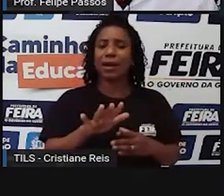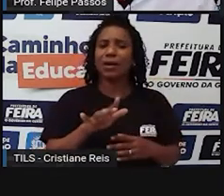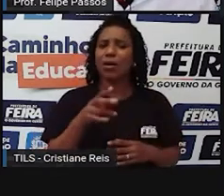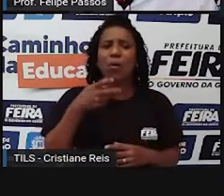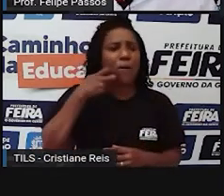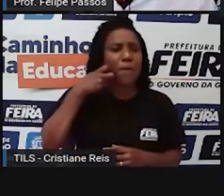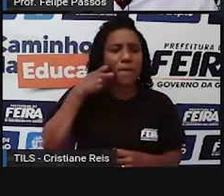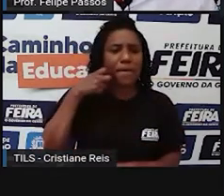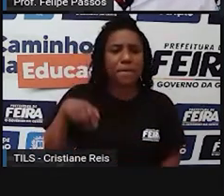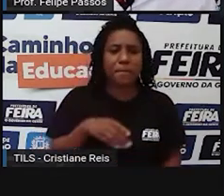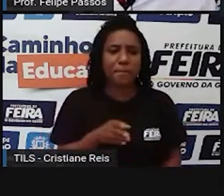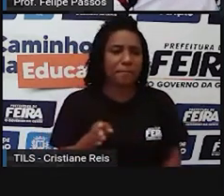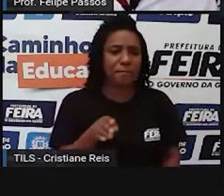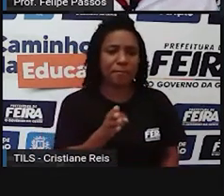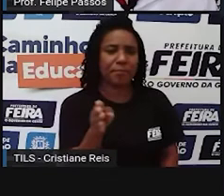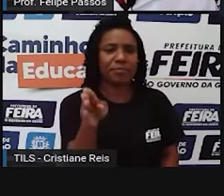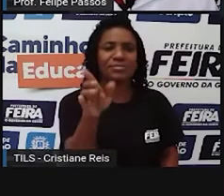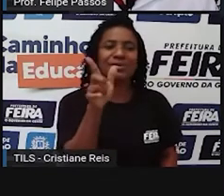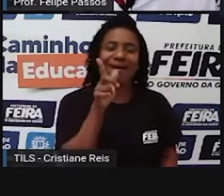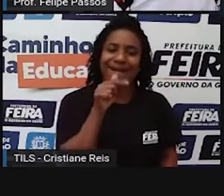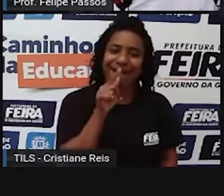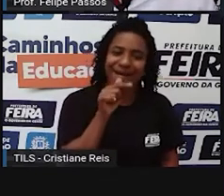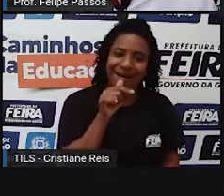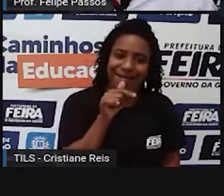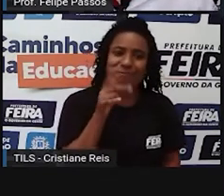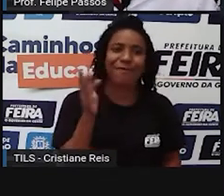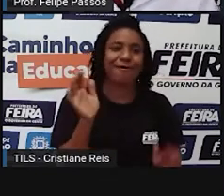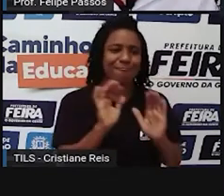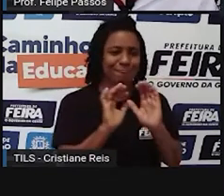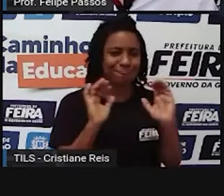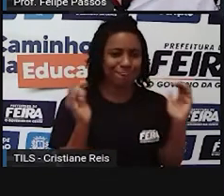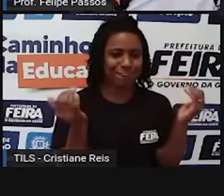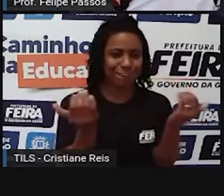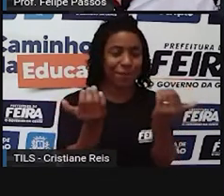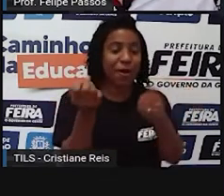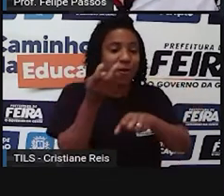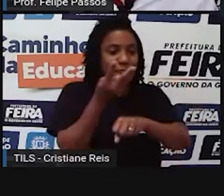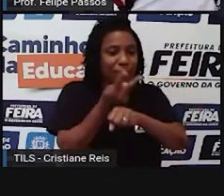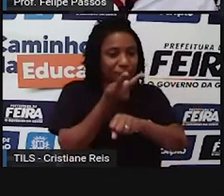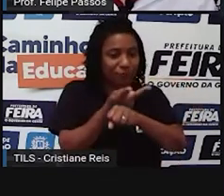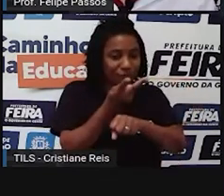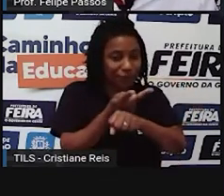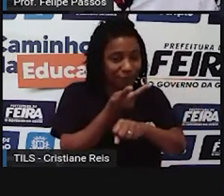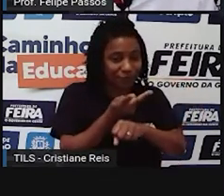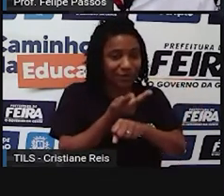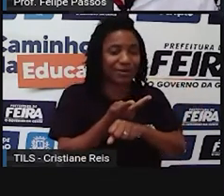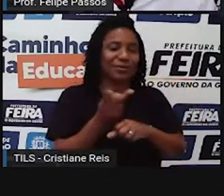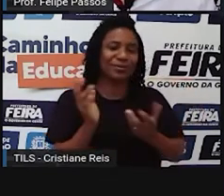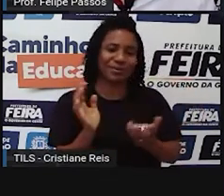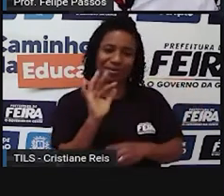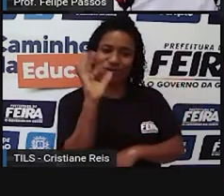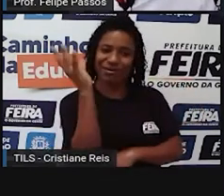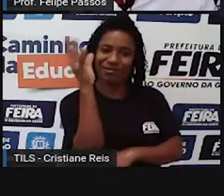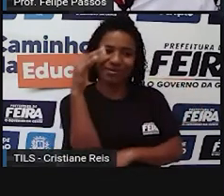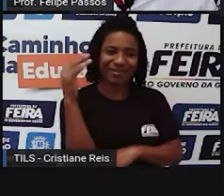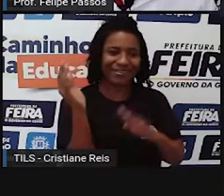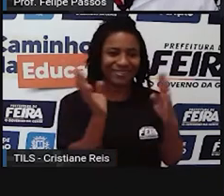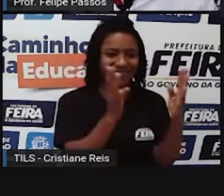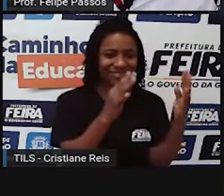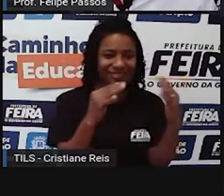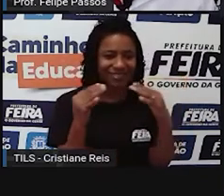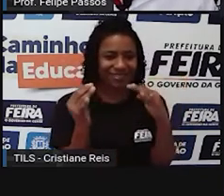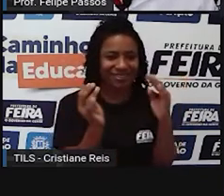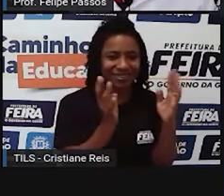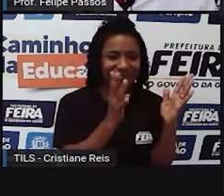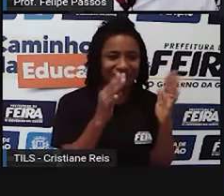de quê? Água, o vidro, plantinhas que podem ser artificiais ou naturais ali nesse aquário. Na imagem